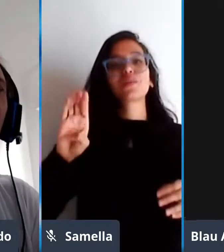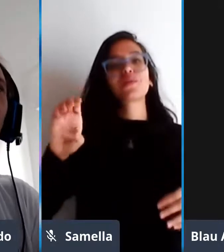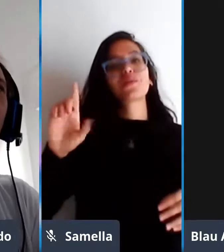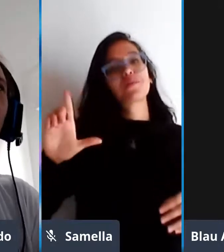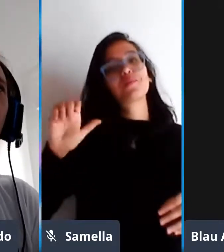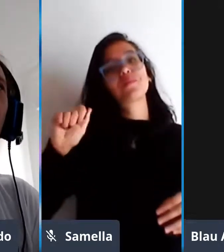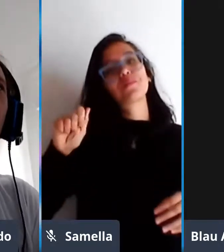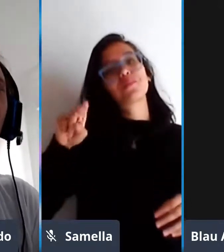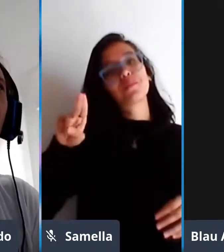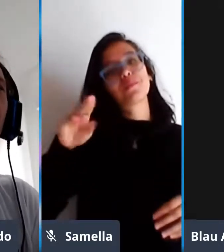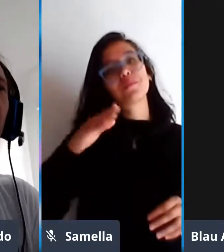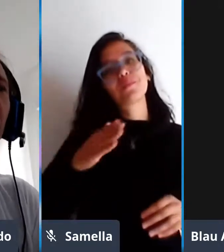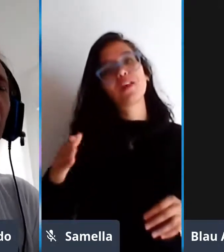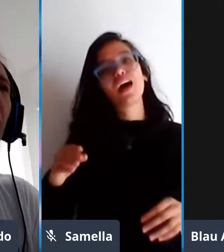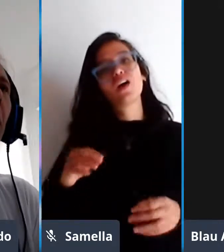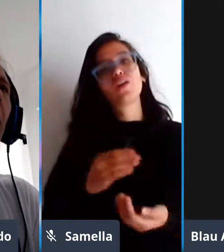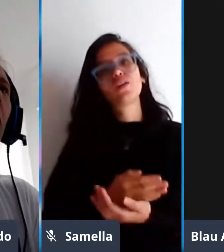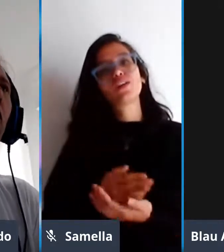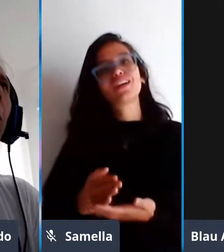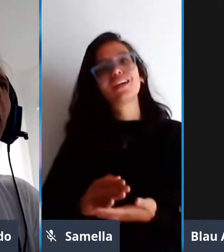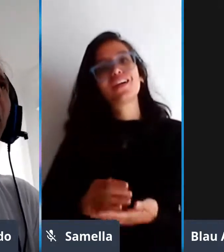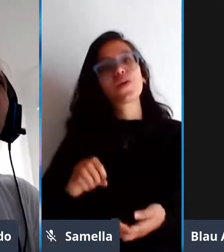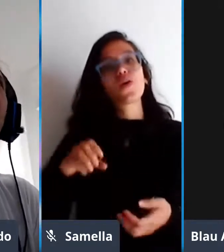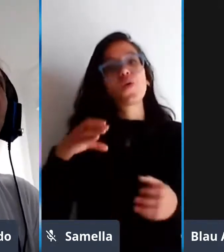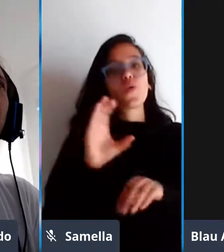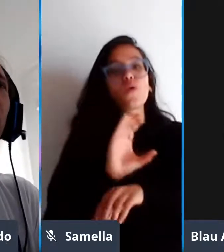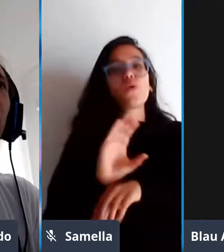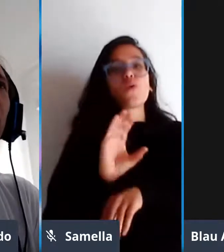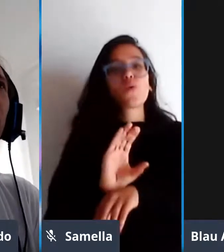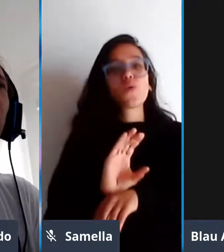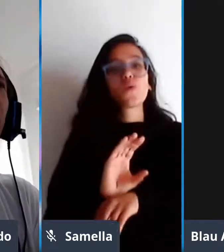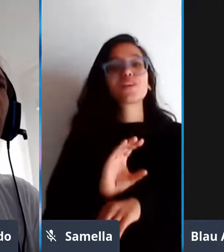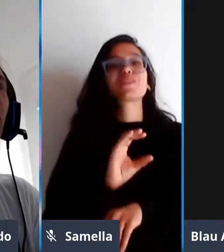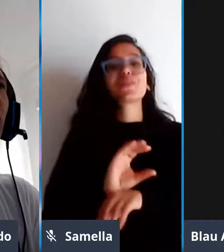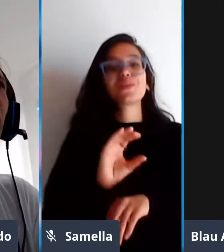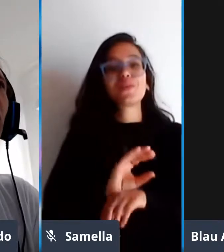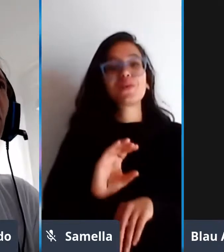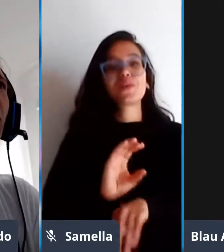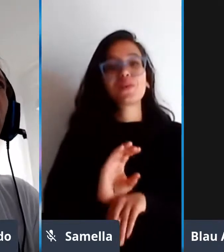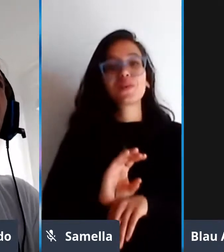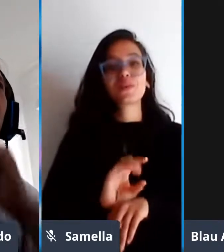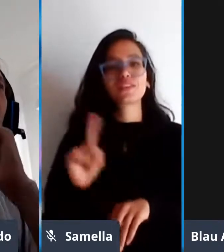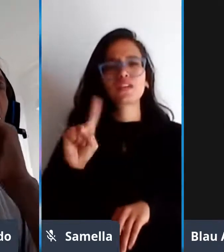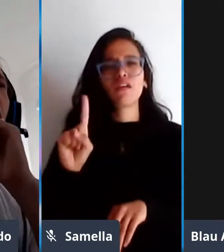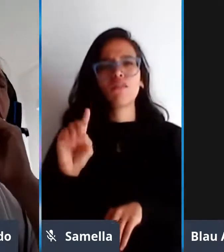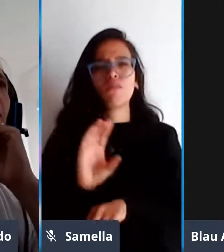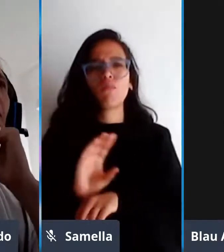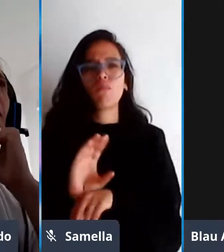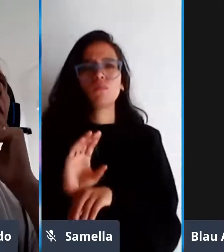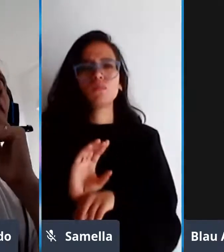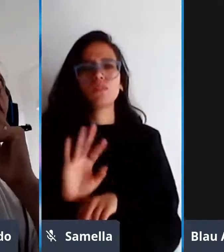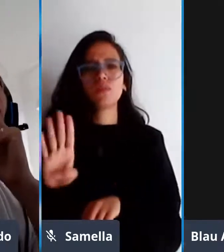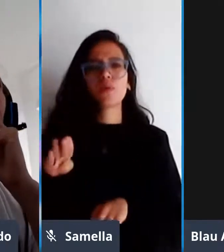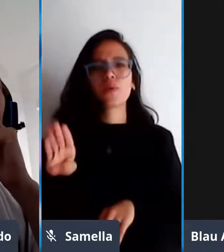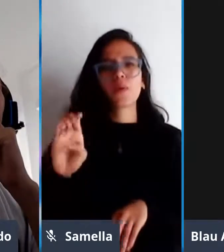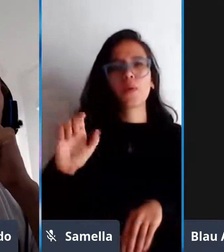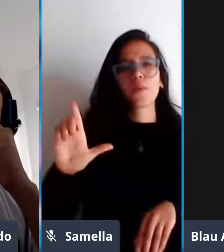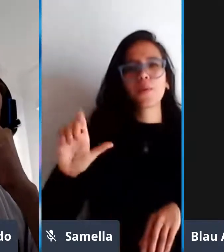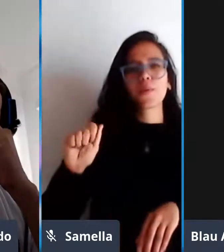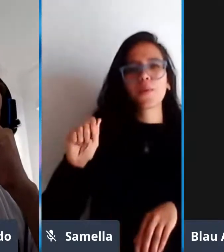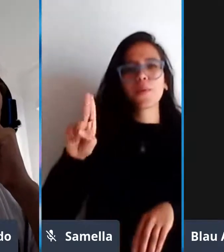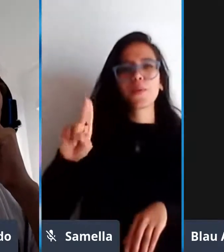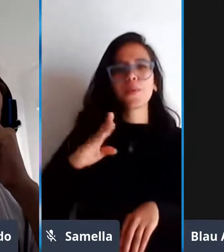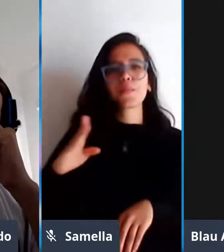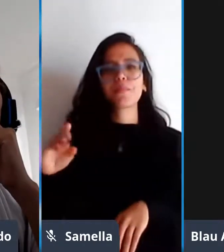próxima bolsa será o curso de Shell Script do Blau Araújo não é esse não o Alisson falou comigo que